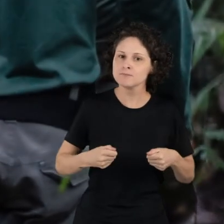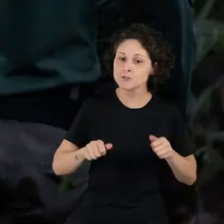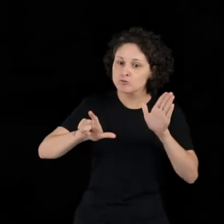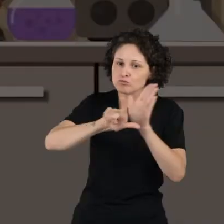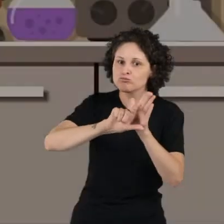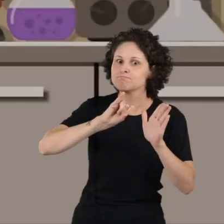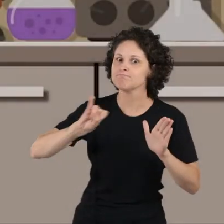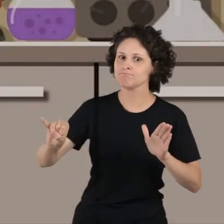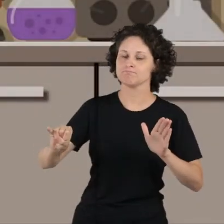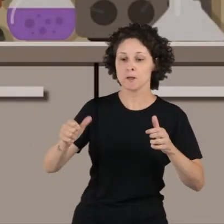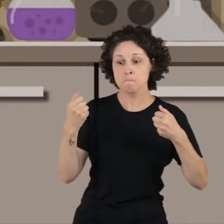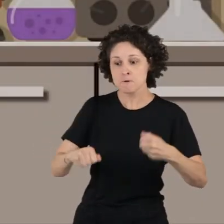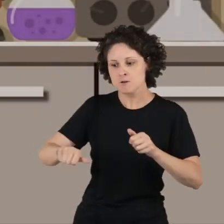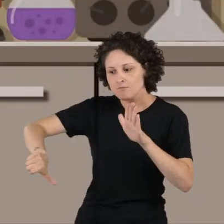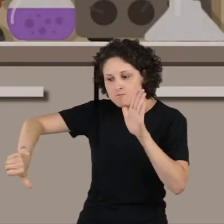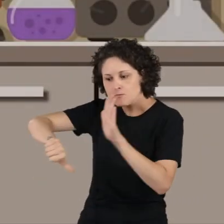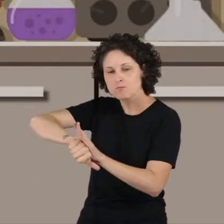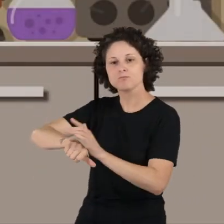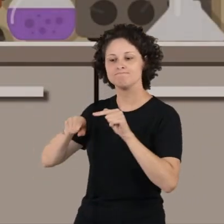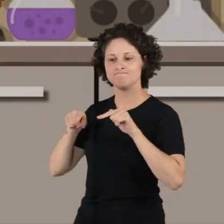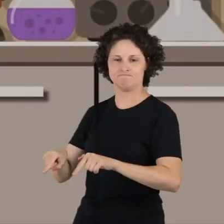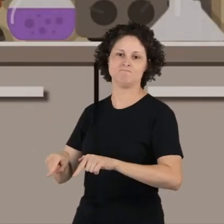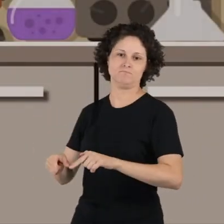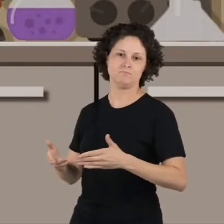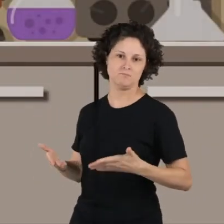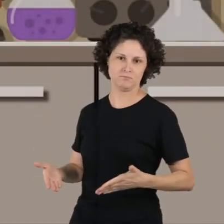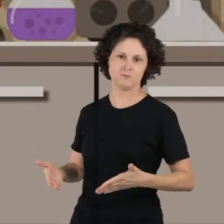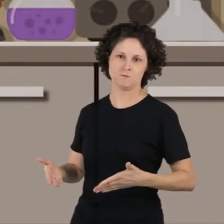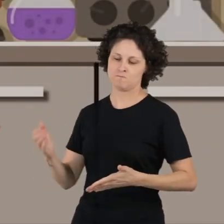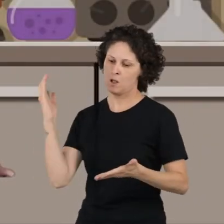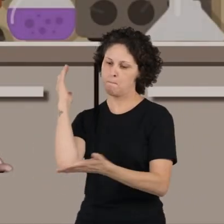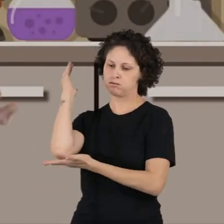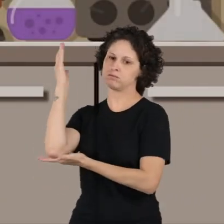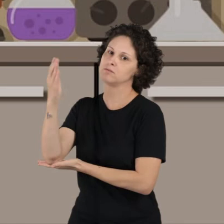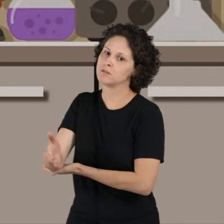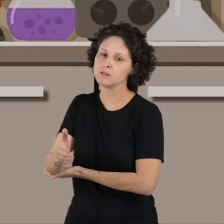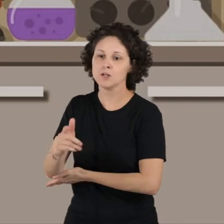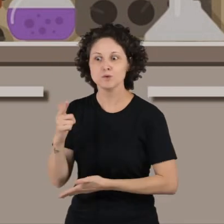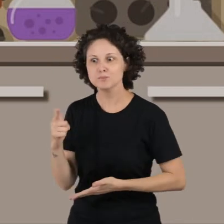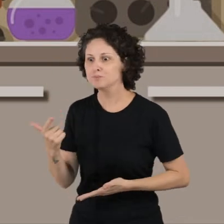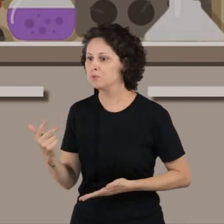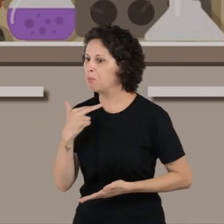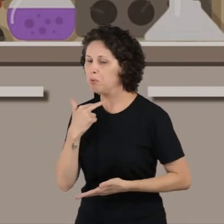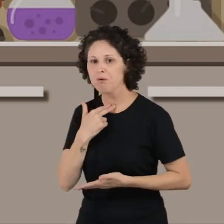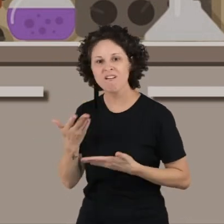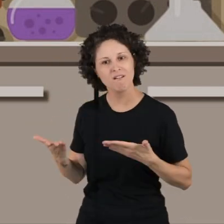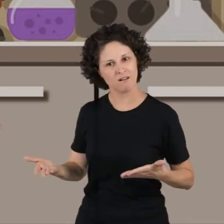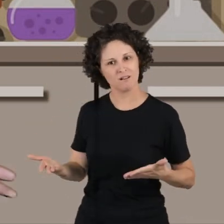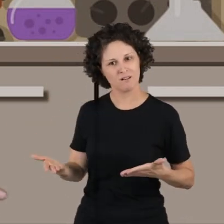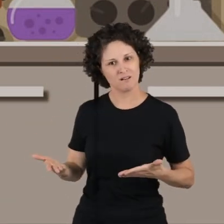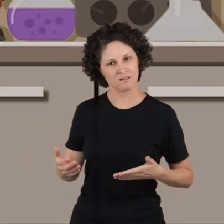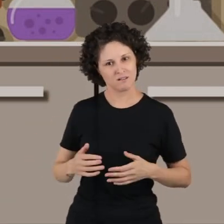desmatamento. O governo continua implantando práticas para dar fim ao desmatamento e esperamos que isso aconteça o quanto antes.